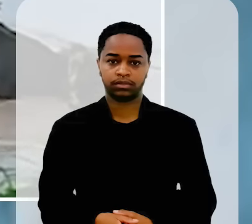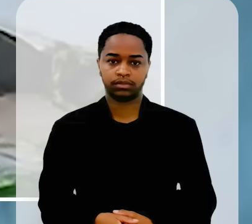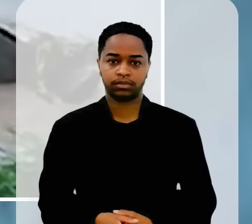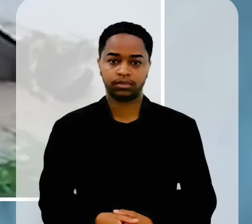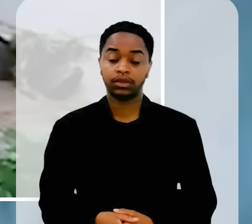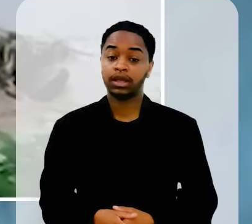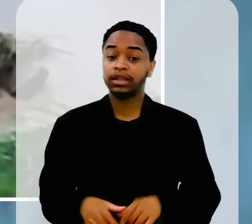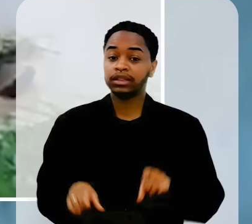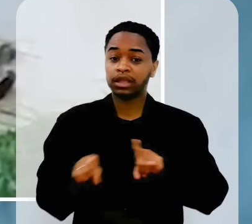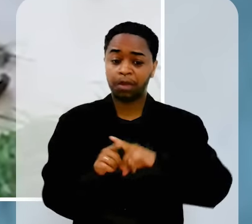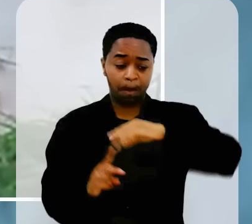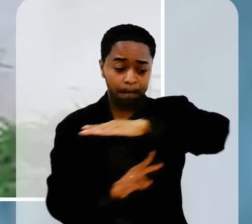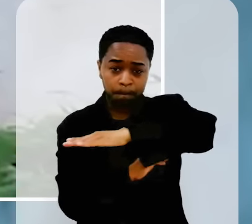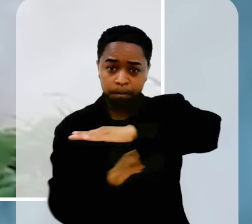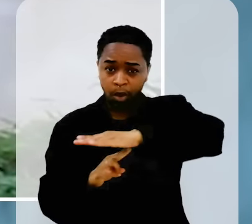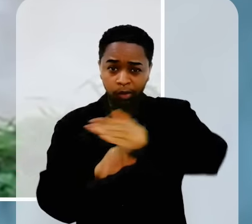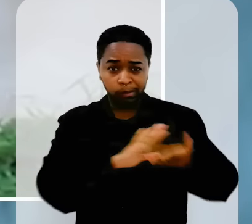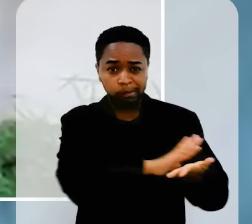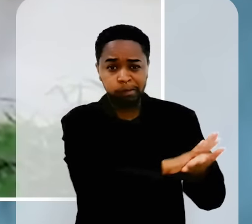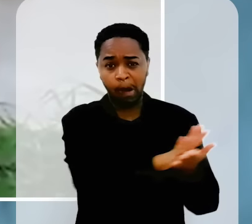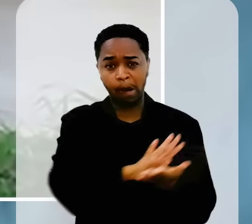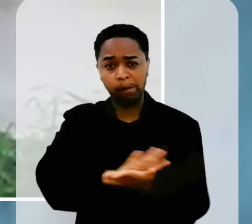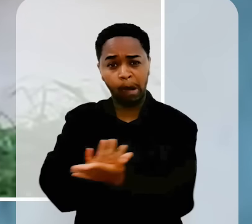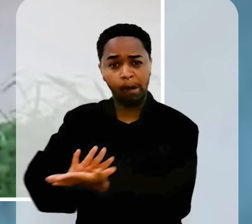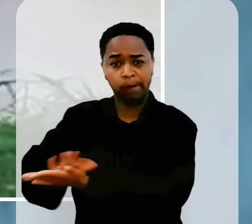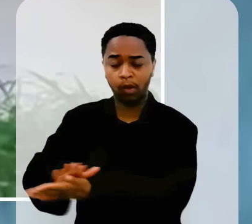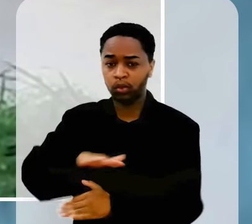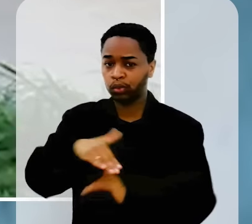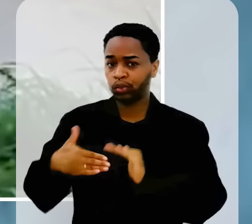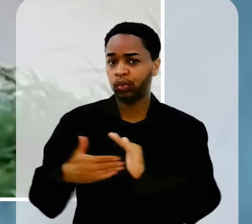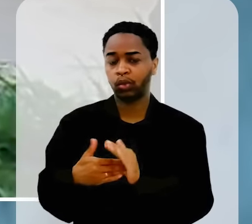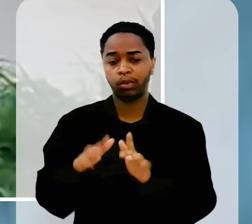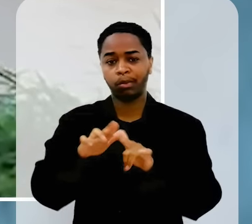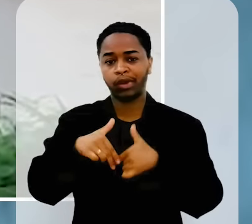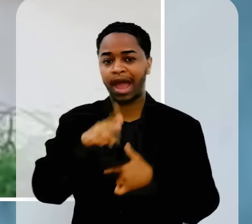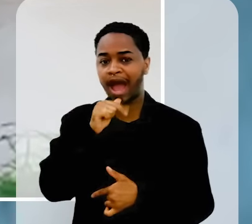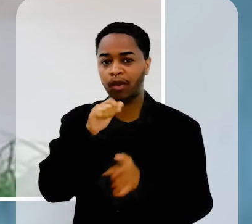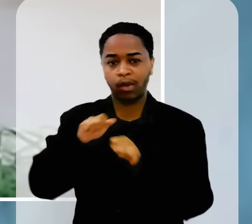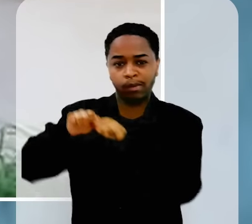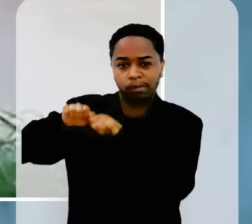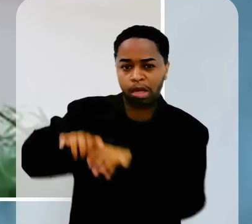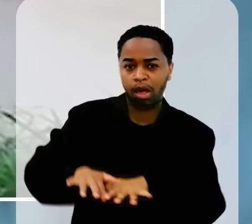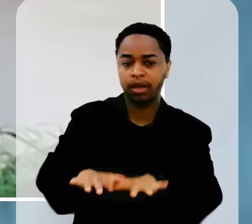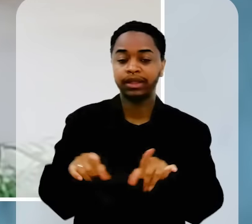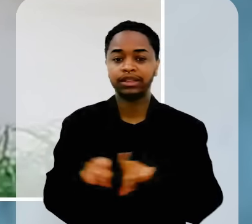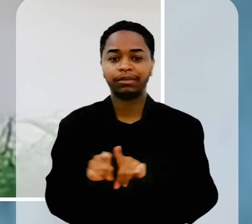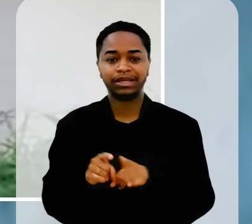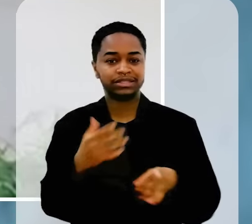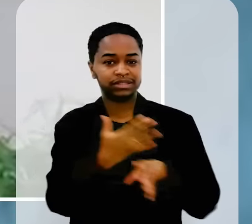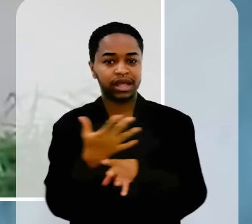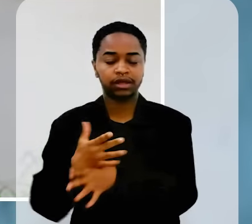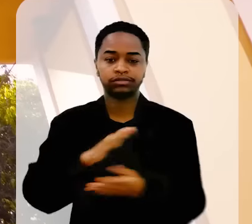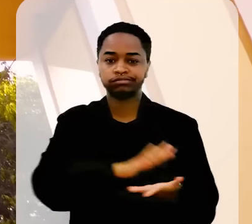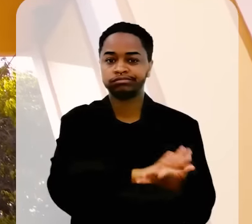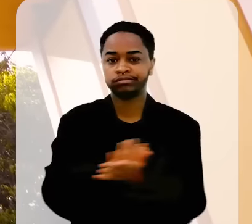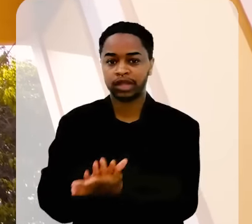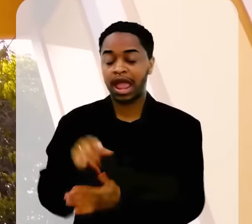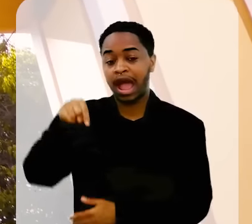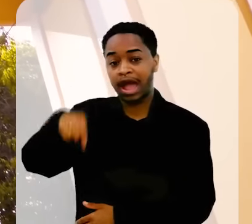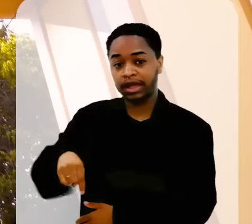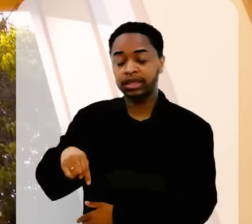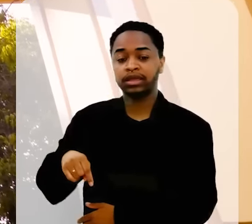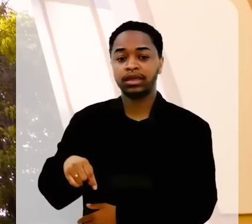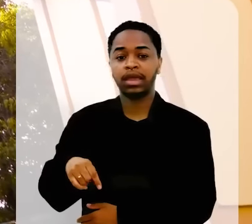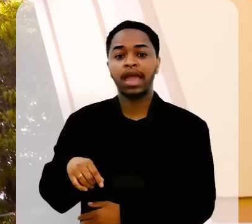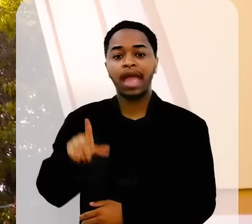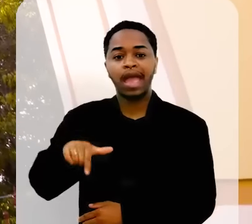Além de todas as pontes de Bom Jardim terem sido arrastadas e destruídas, parte da cidade também acabou. Estamos no